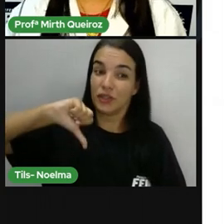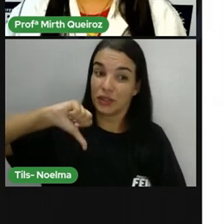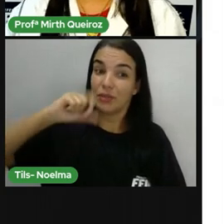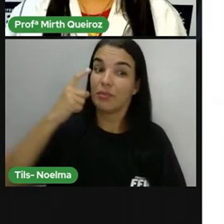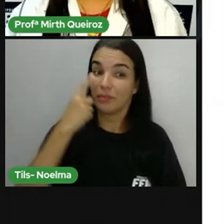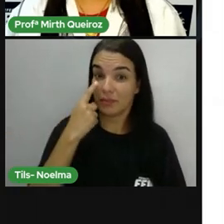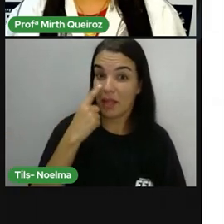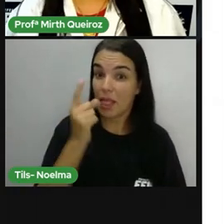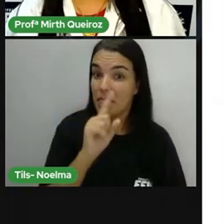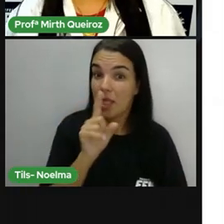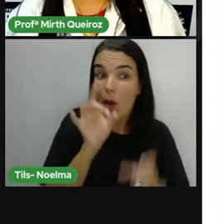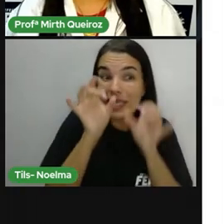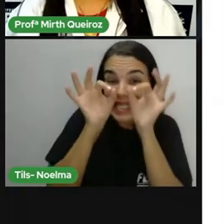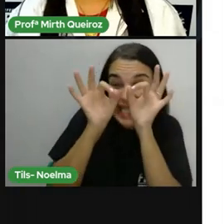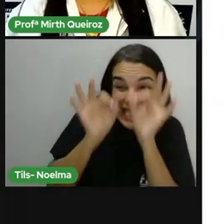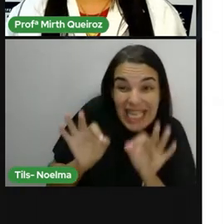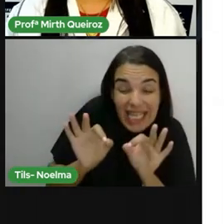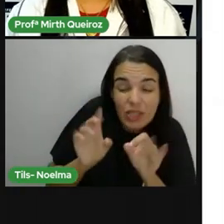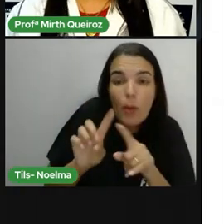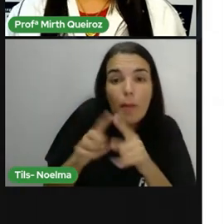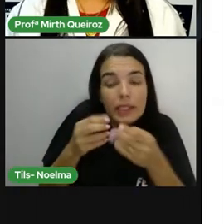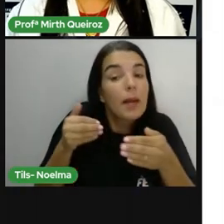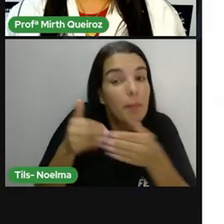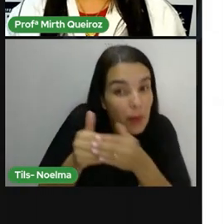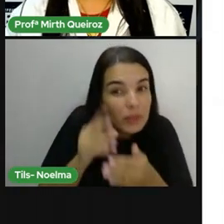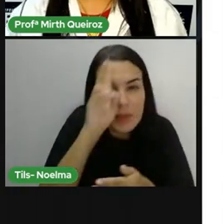algo que não é exato, mas está próximo, certo?